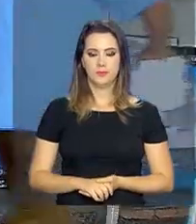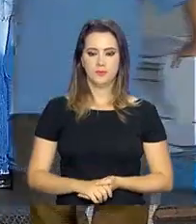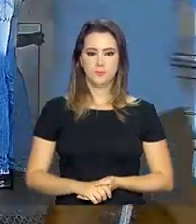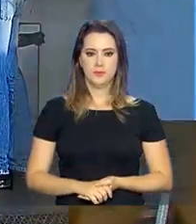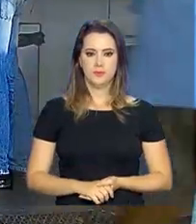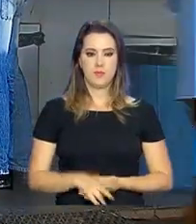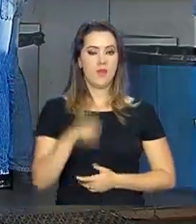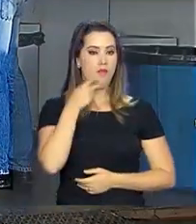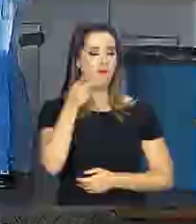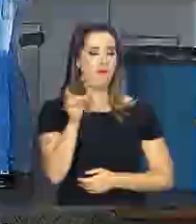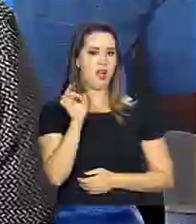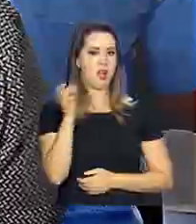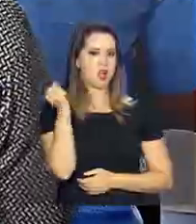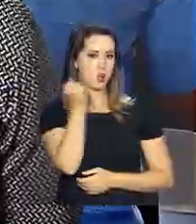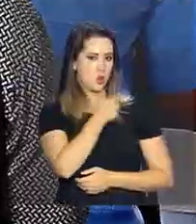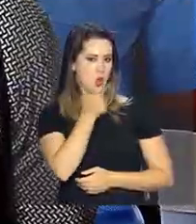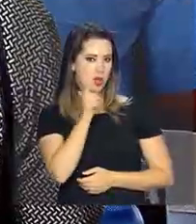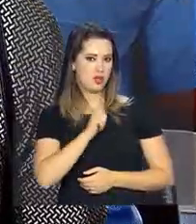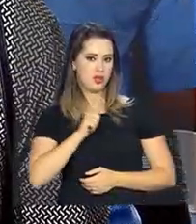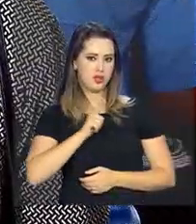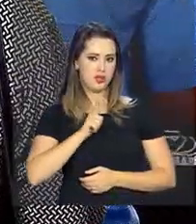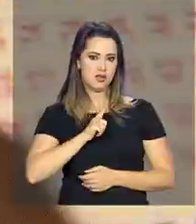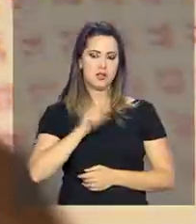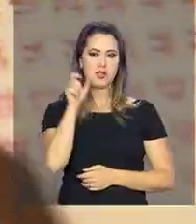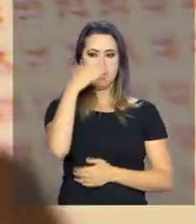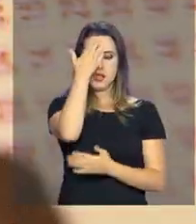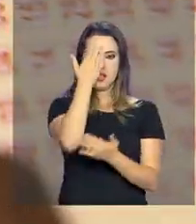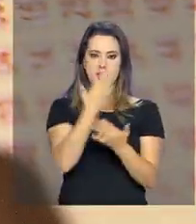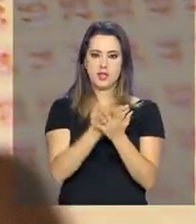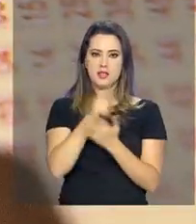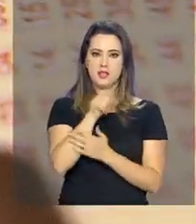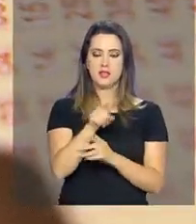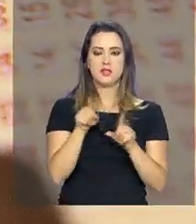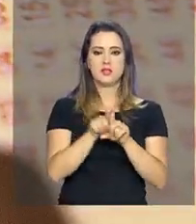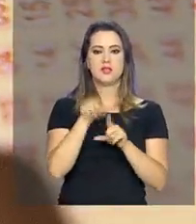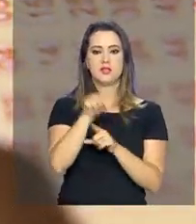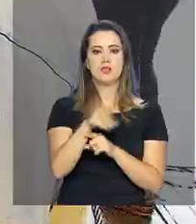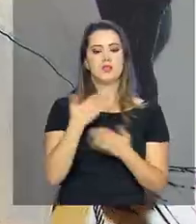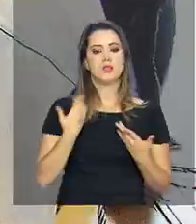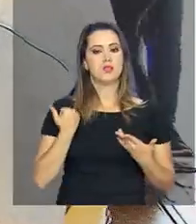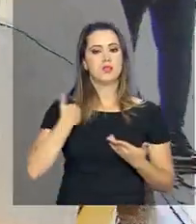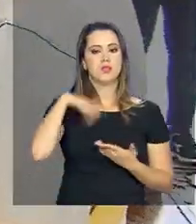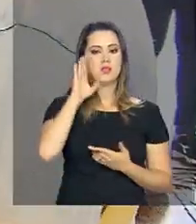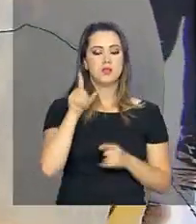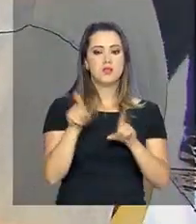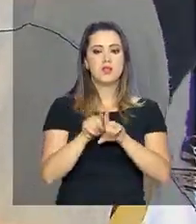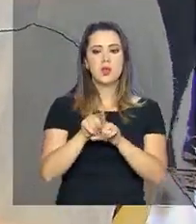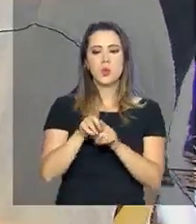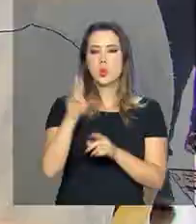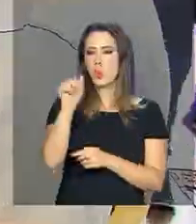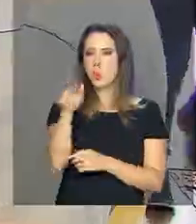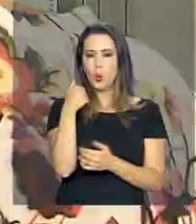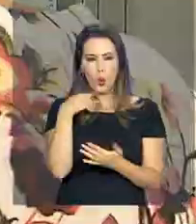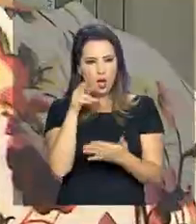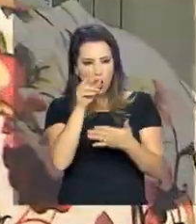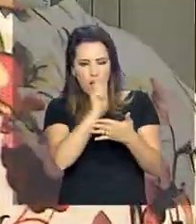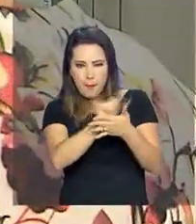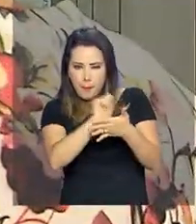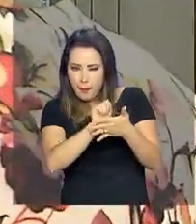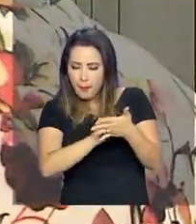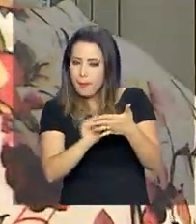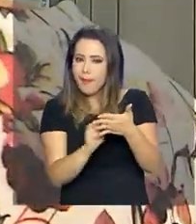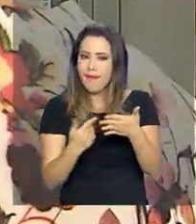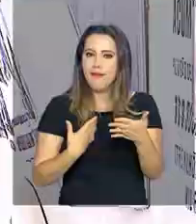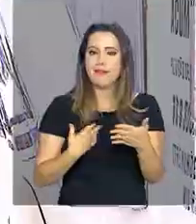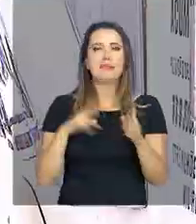Dizem que sorte tem quem acredita nela. Quem nunca preencheu essa cartela na esperança de ganhar uma graninha,